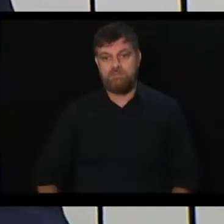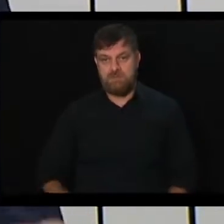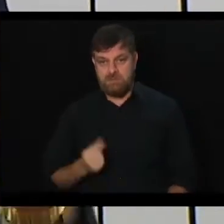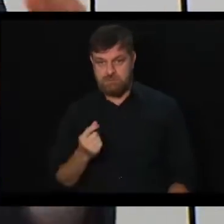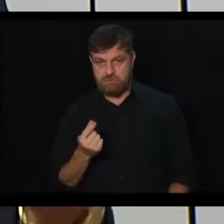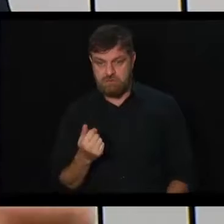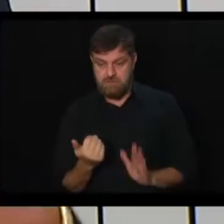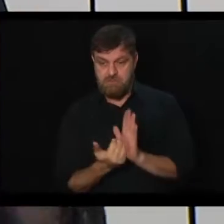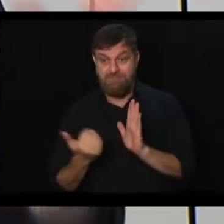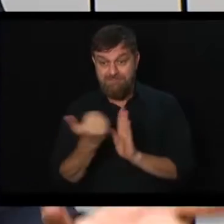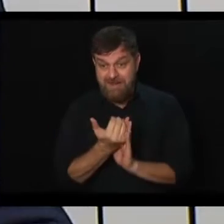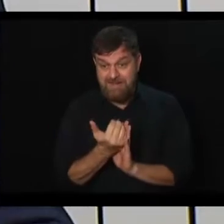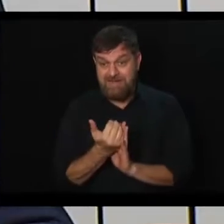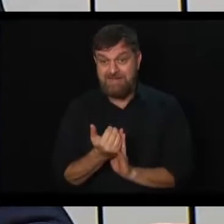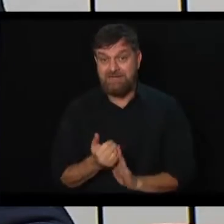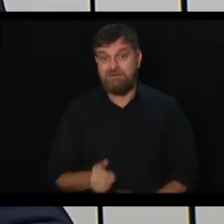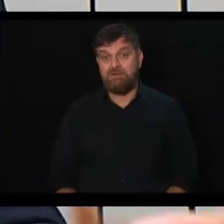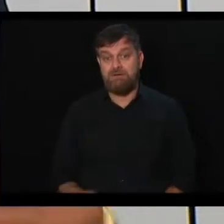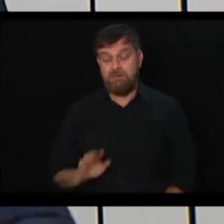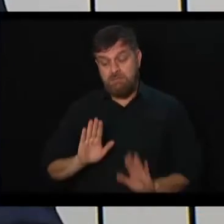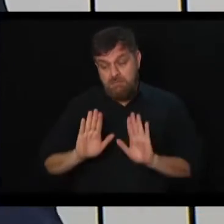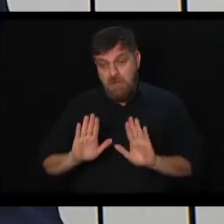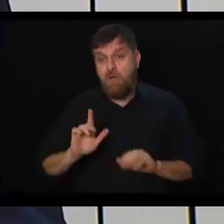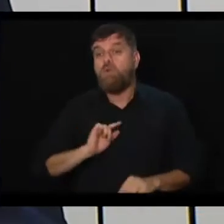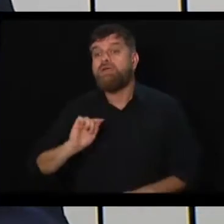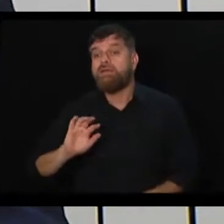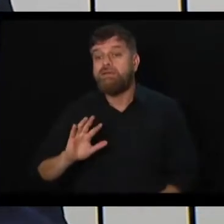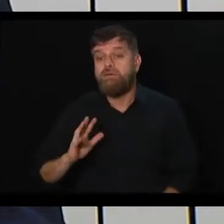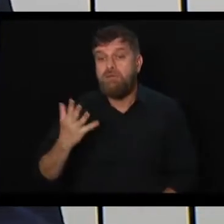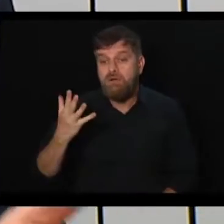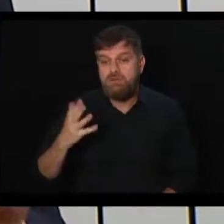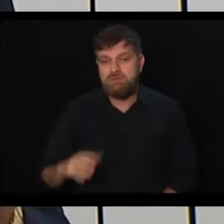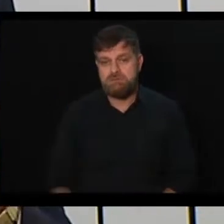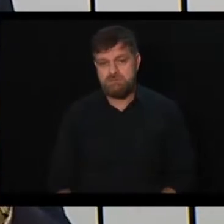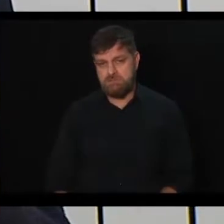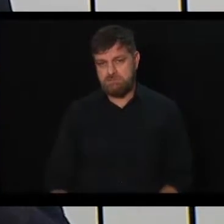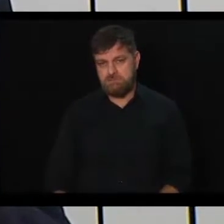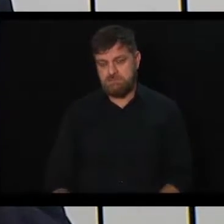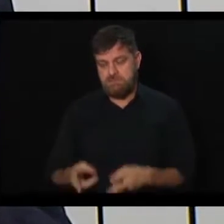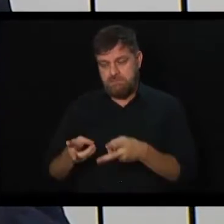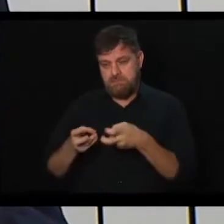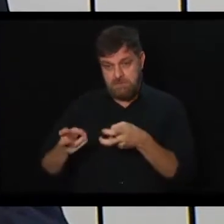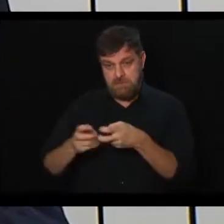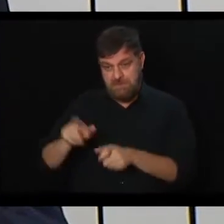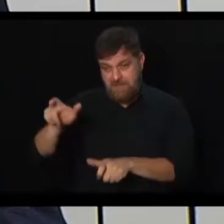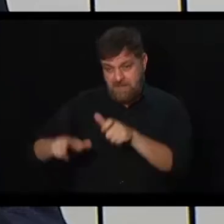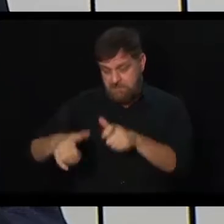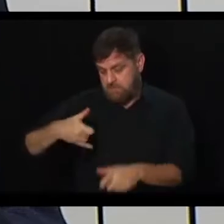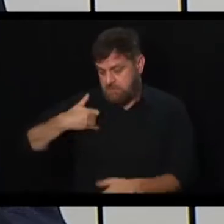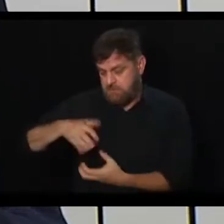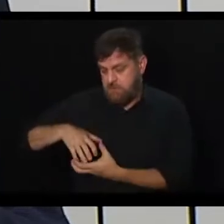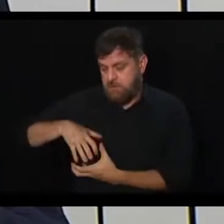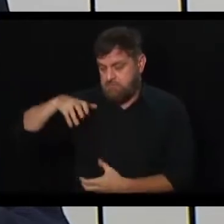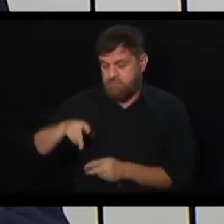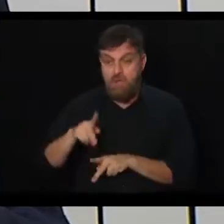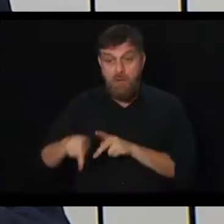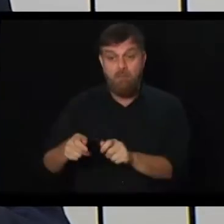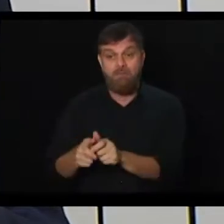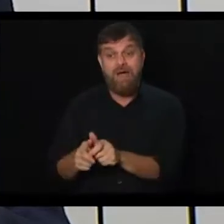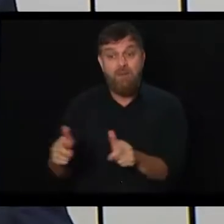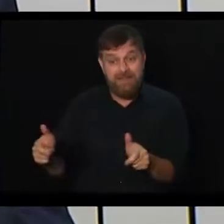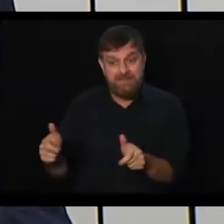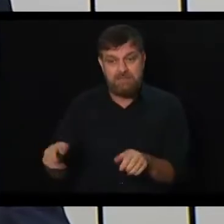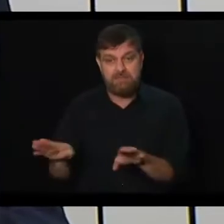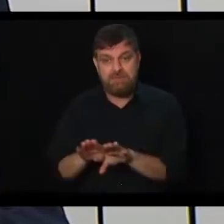se gerasse trabalho. O problema é se você olhar, o envelhecimento, como disse o doutor Tonon, mais